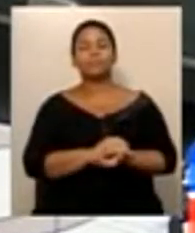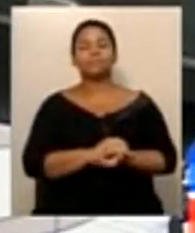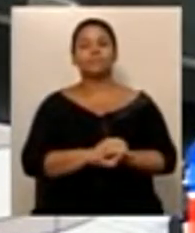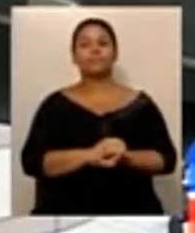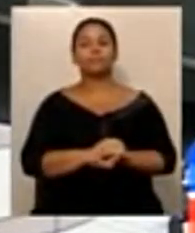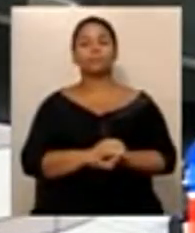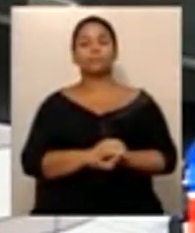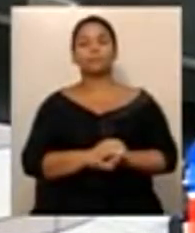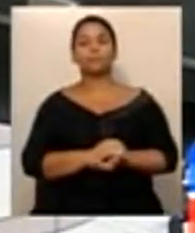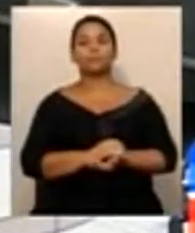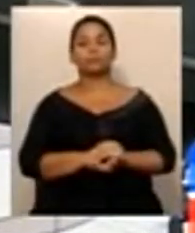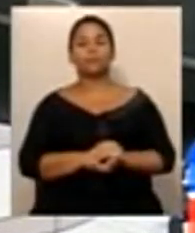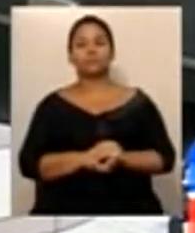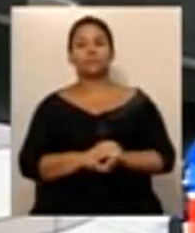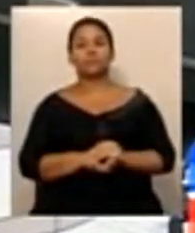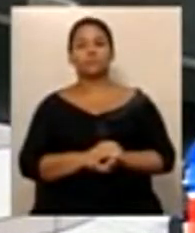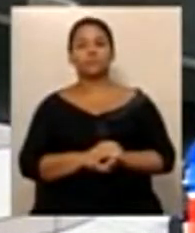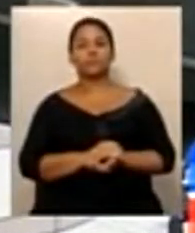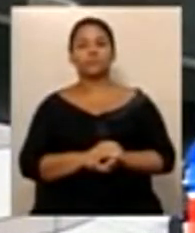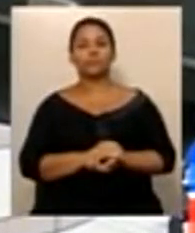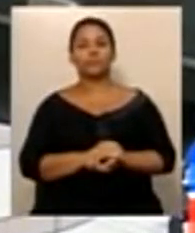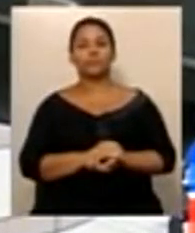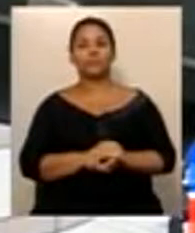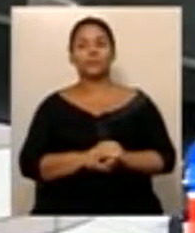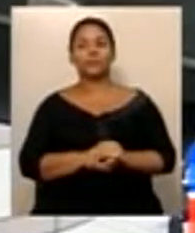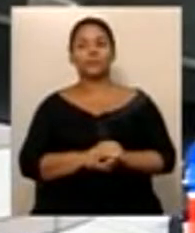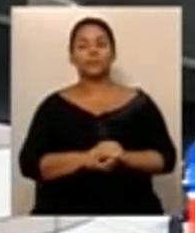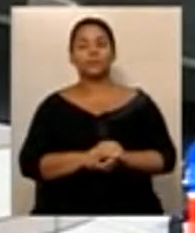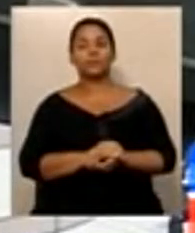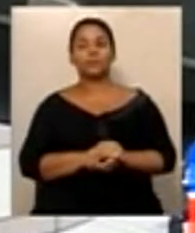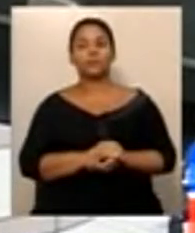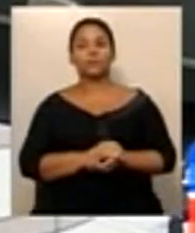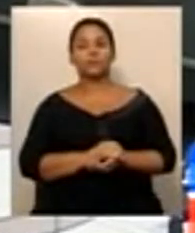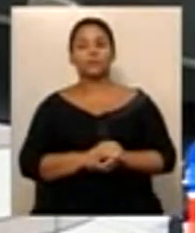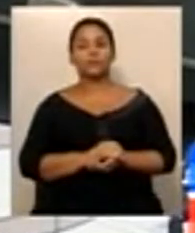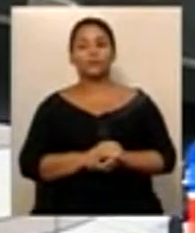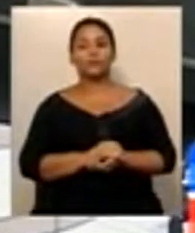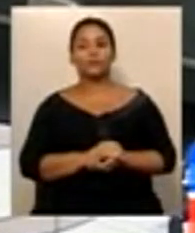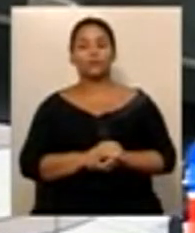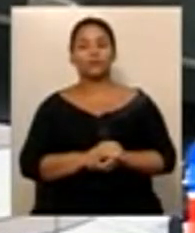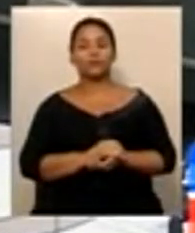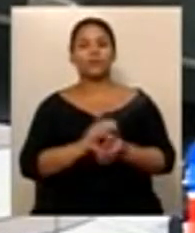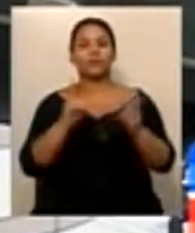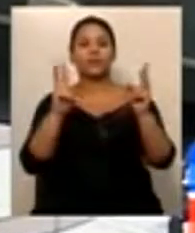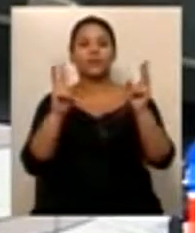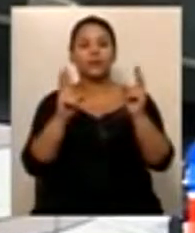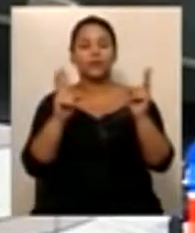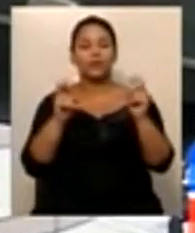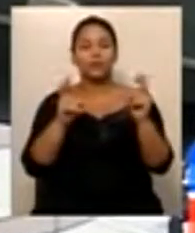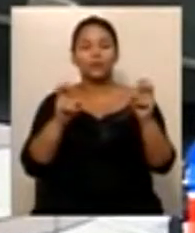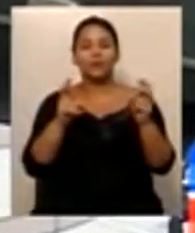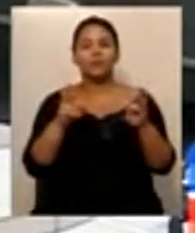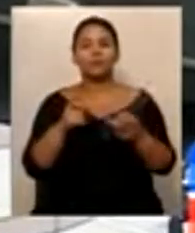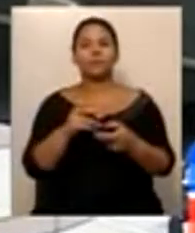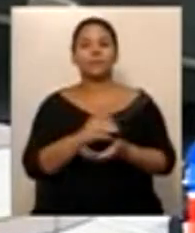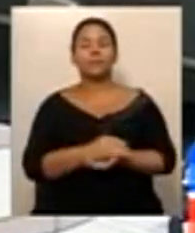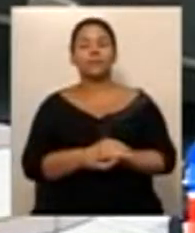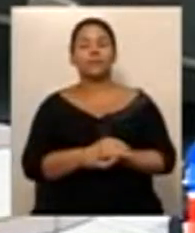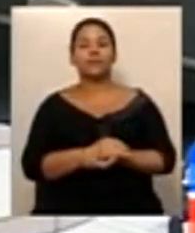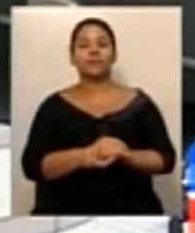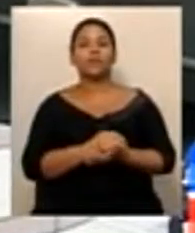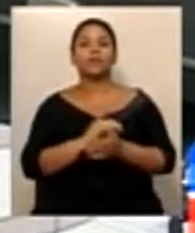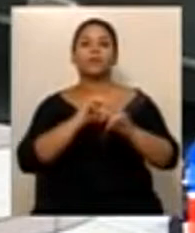que visa, exatamente, altera o parágrafo único que permite a